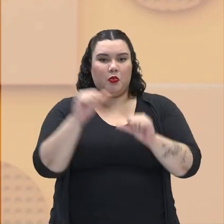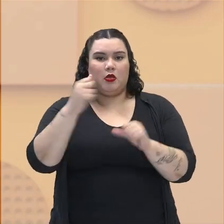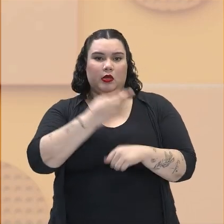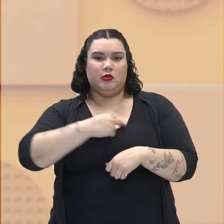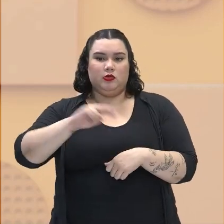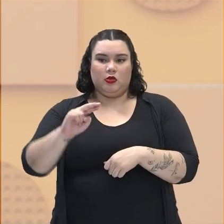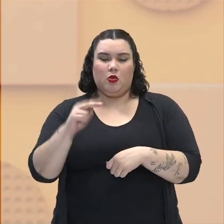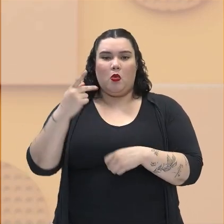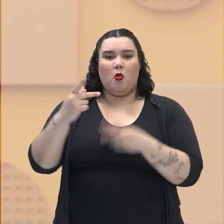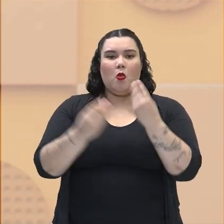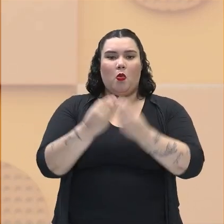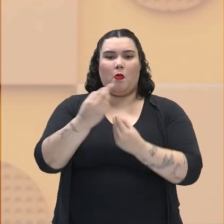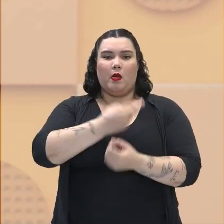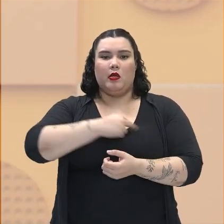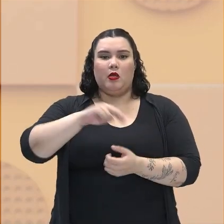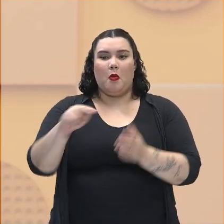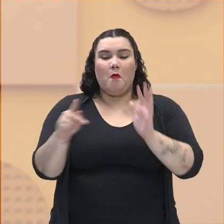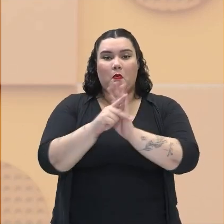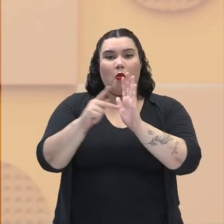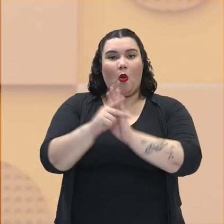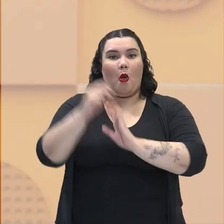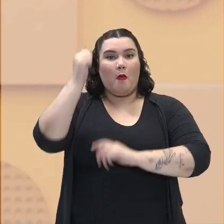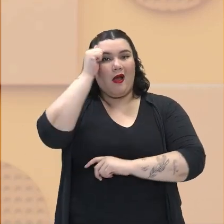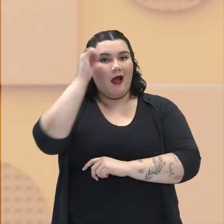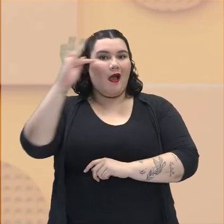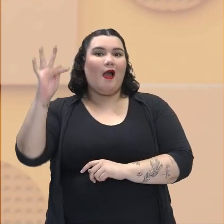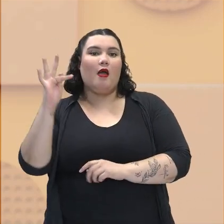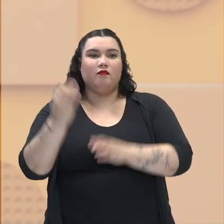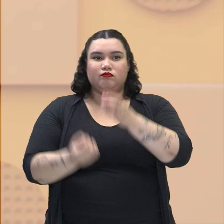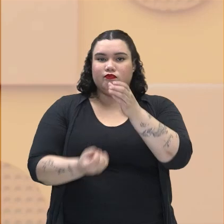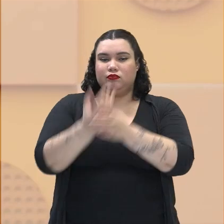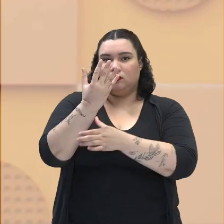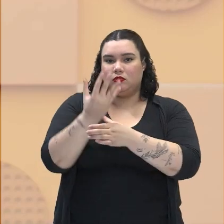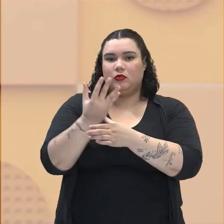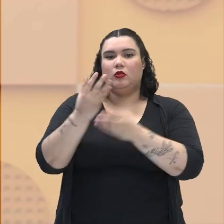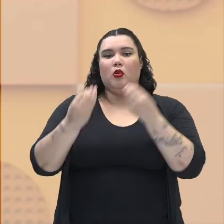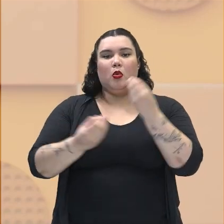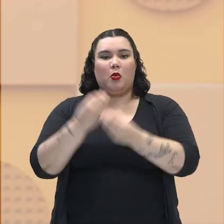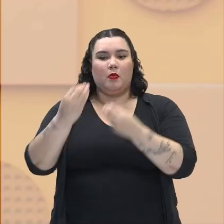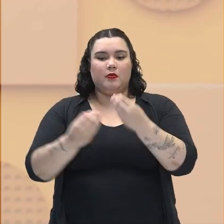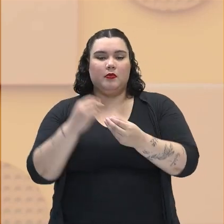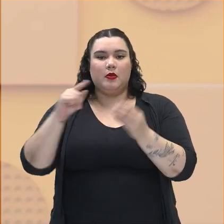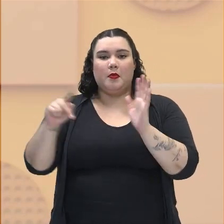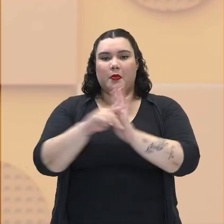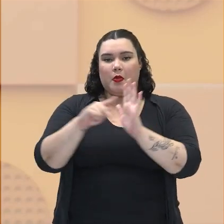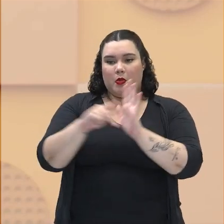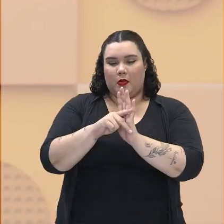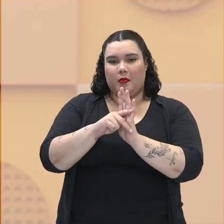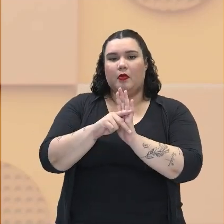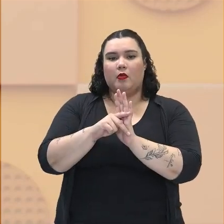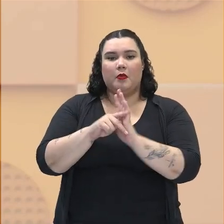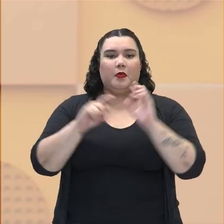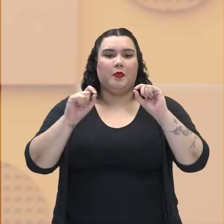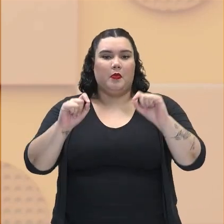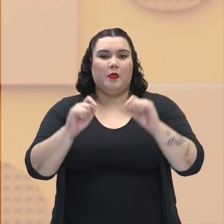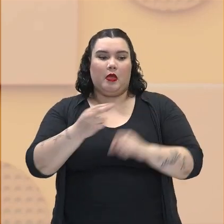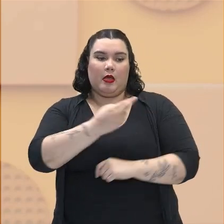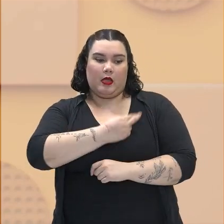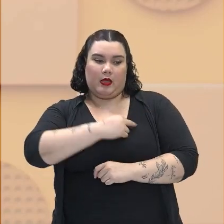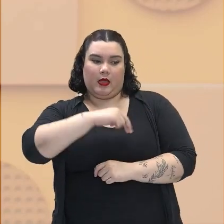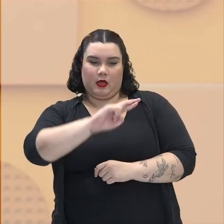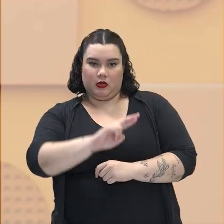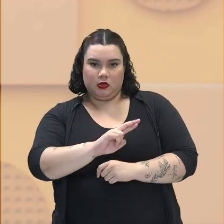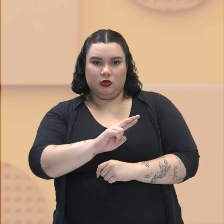como essas religiões de matriz africana surgiram através do sincretismo religioso entre a religião